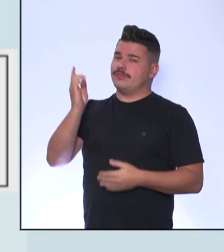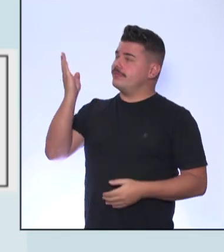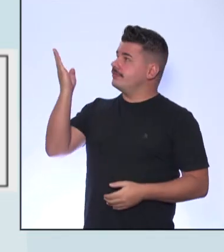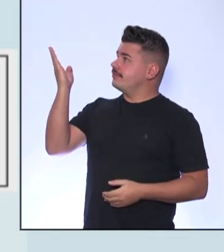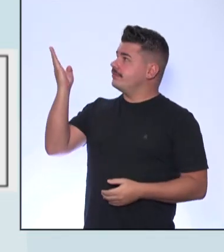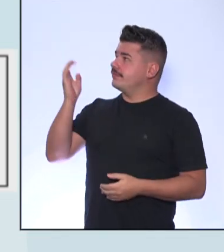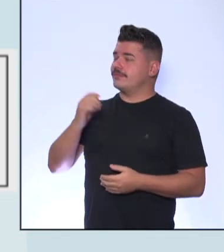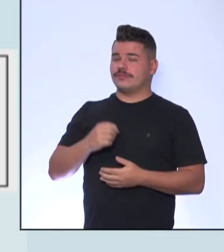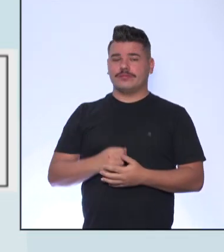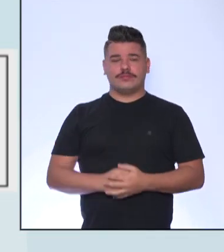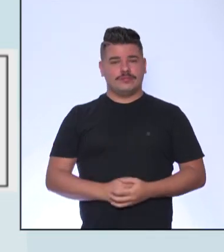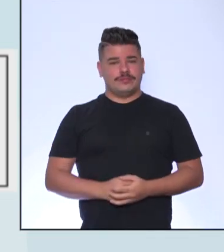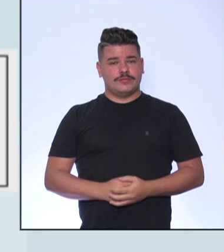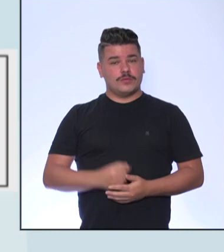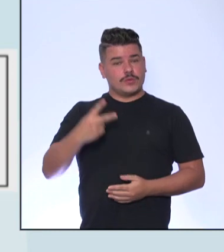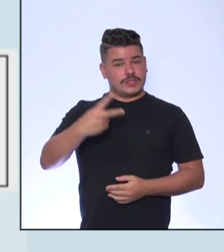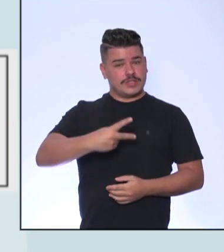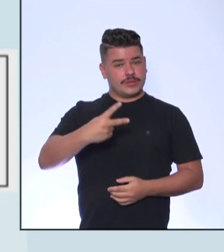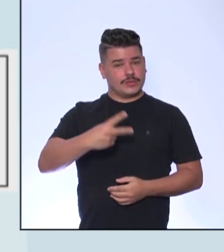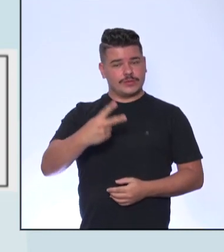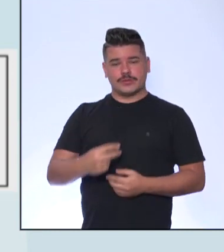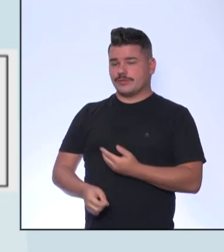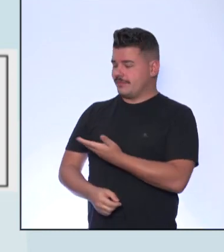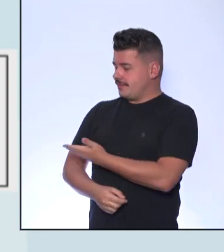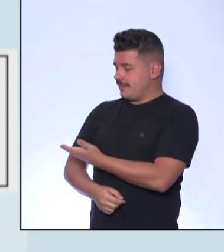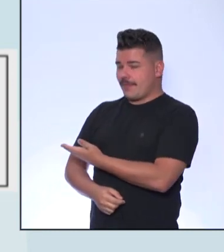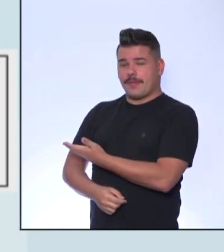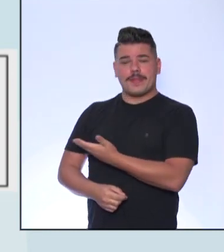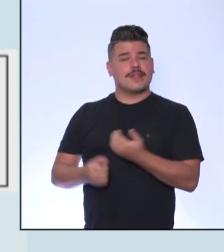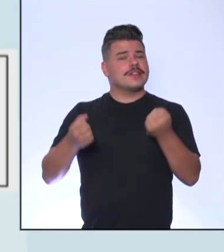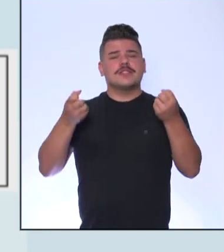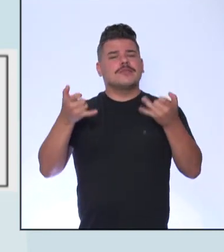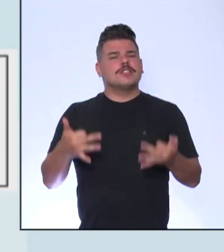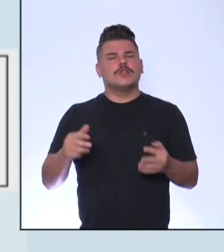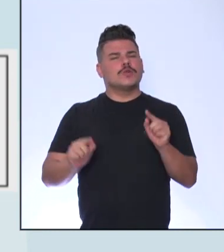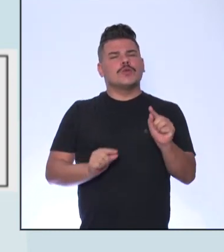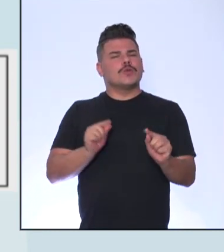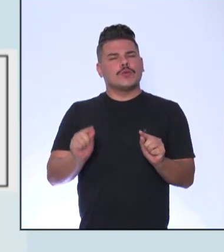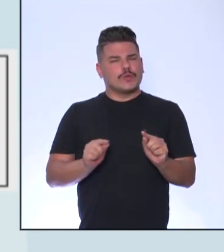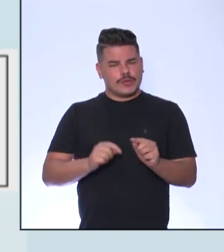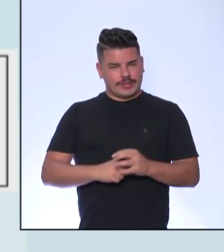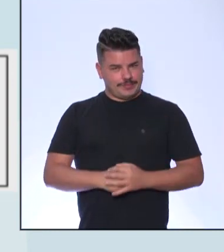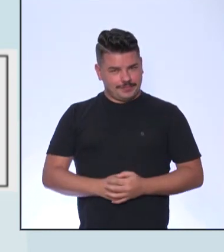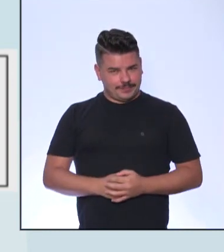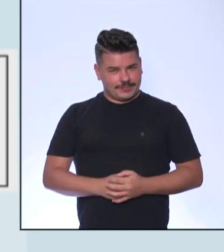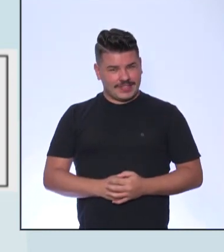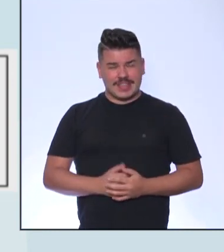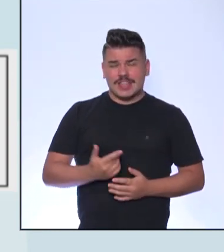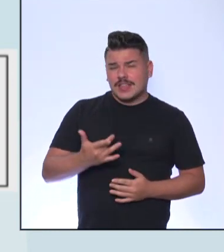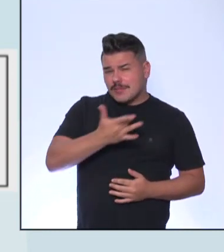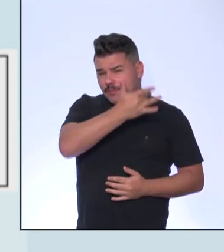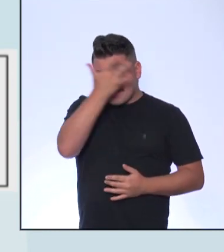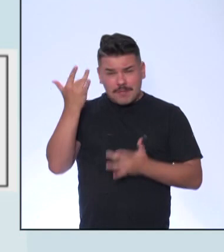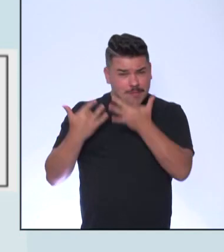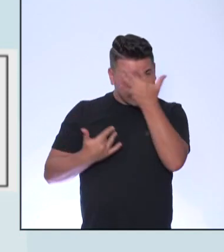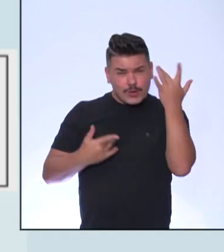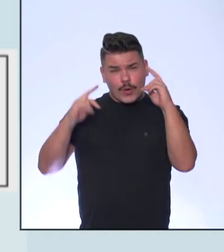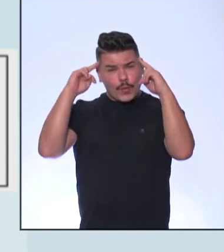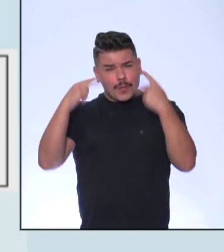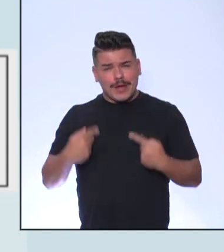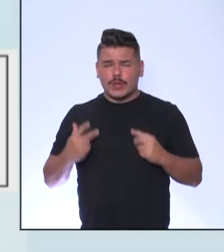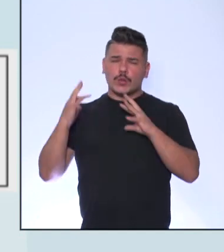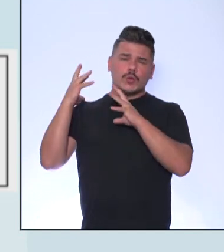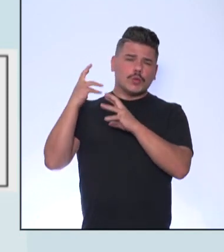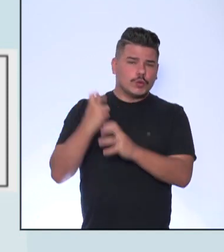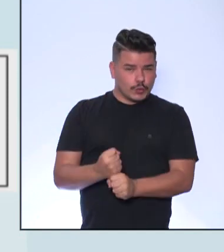O fragmento número dois Coloca o seguinte Todos os seres humanos Nascem livres